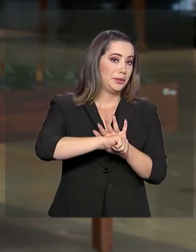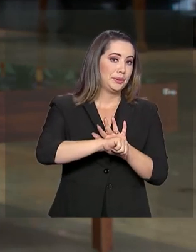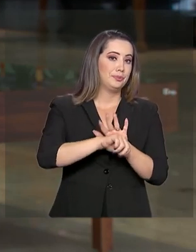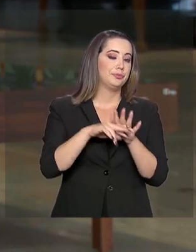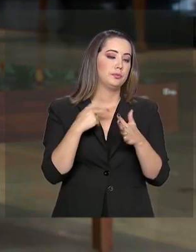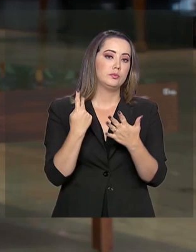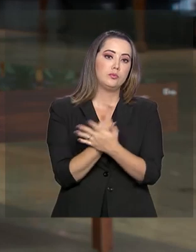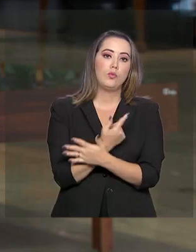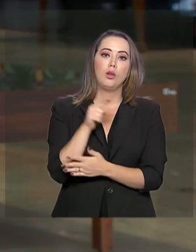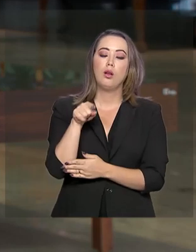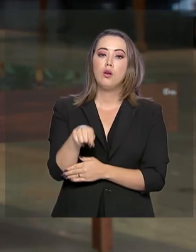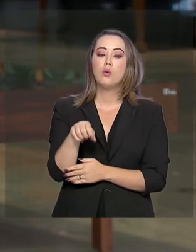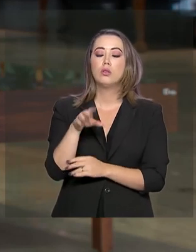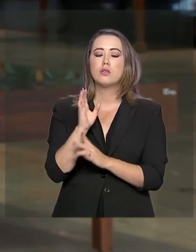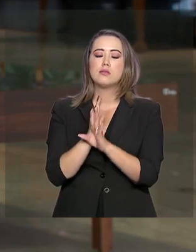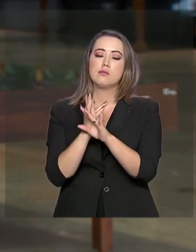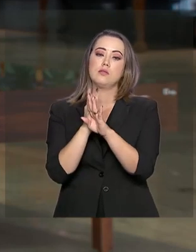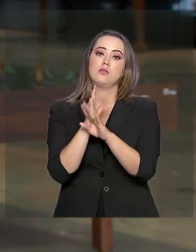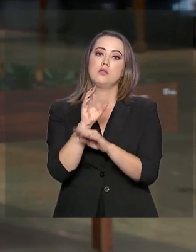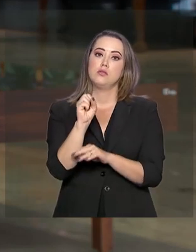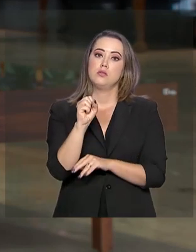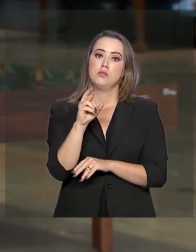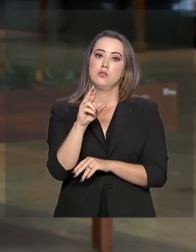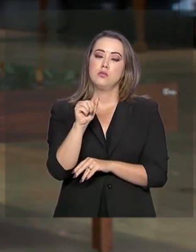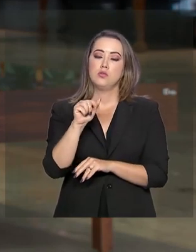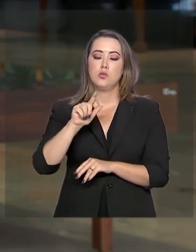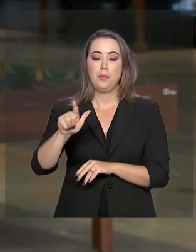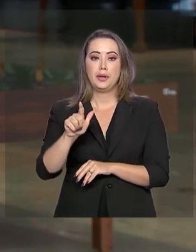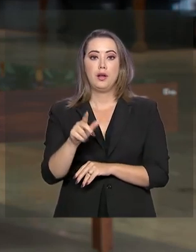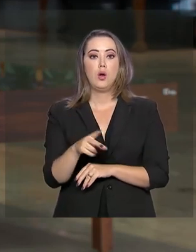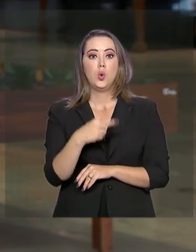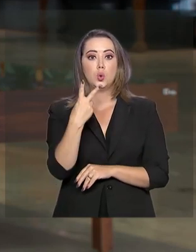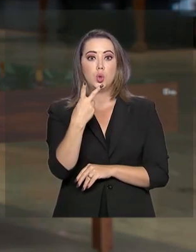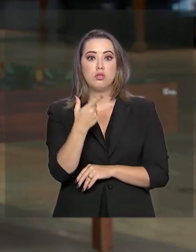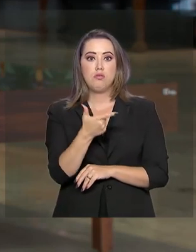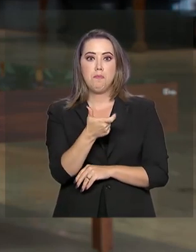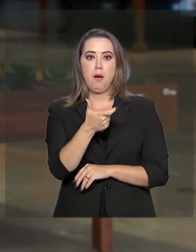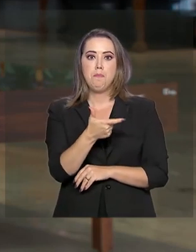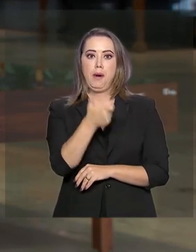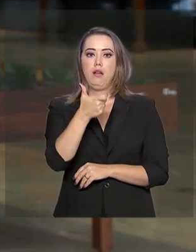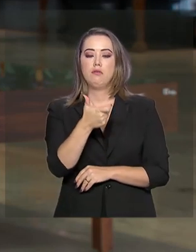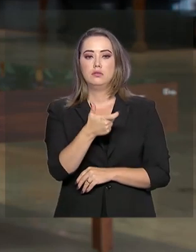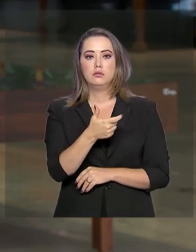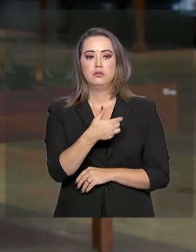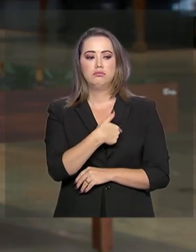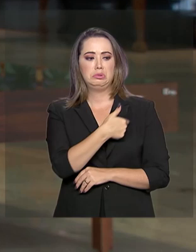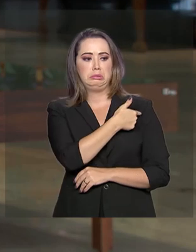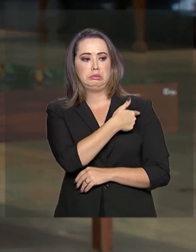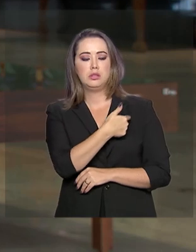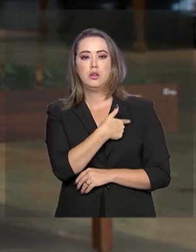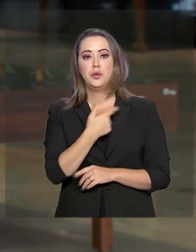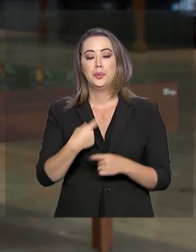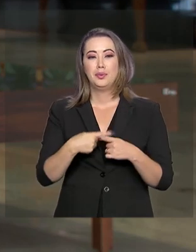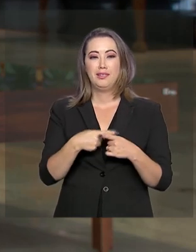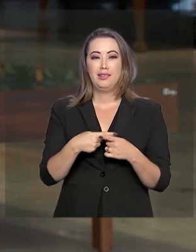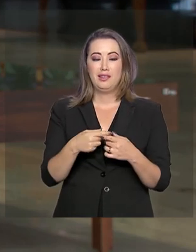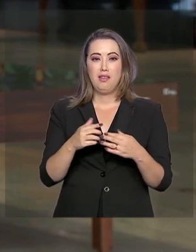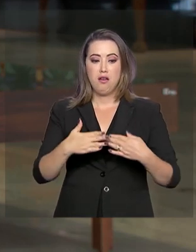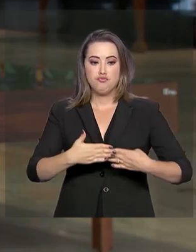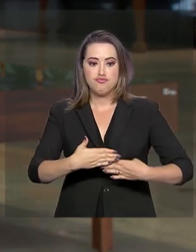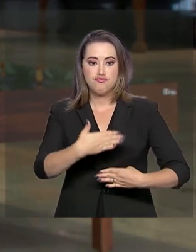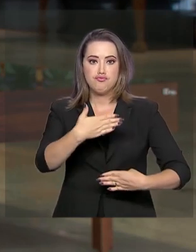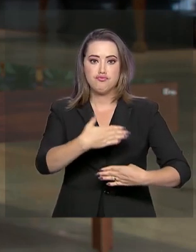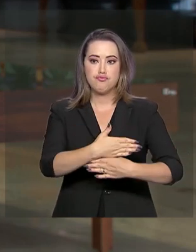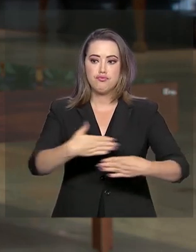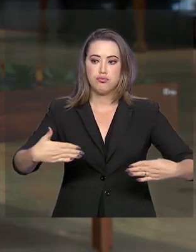na cidade de Sobral. Ele foi atingido por duas balas na altura do ombro, quando tentava entrar com uma retroescavadeira em um